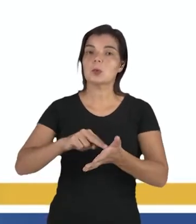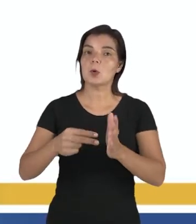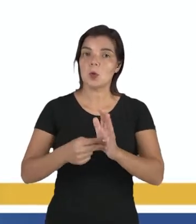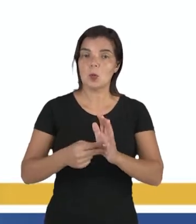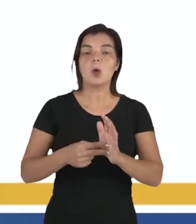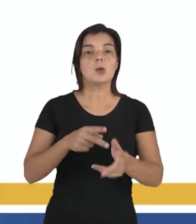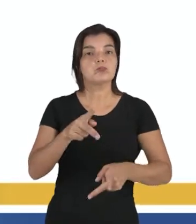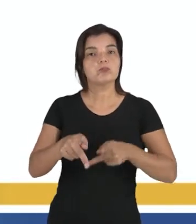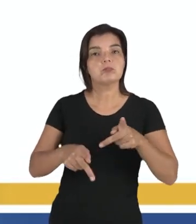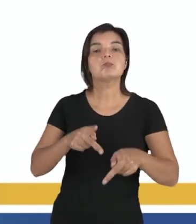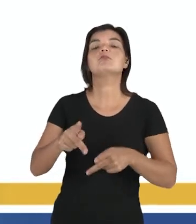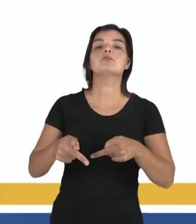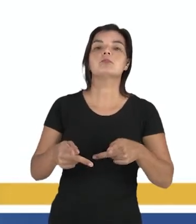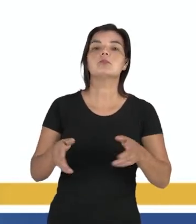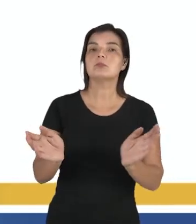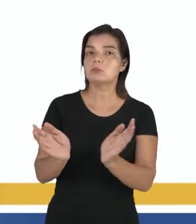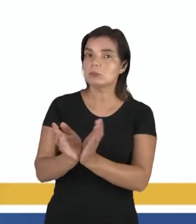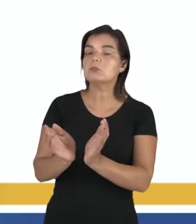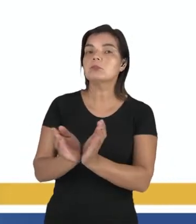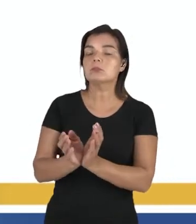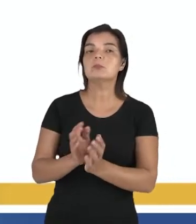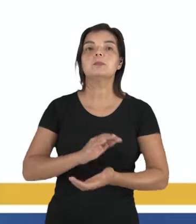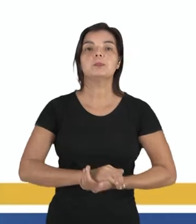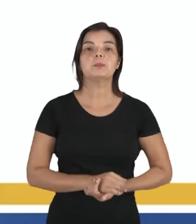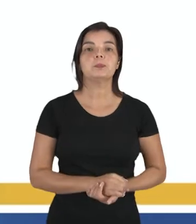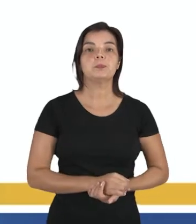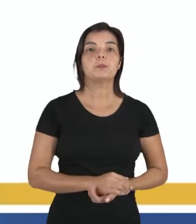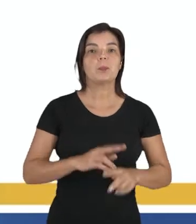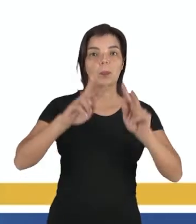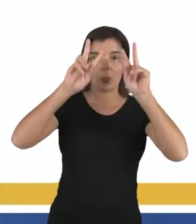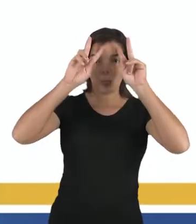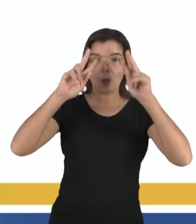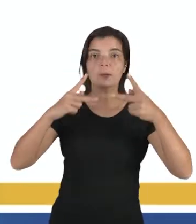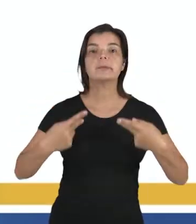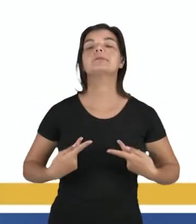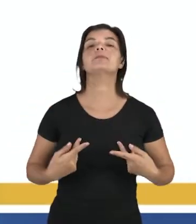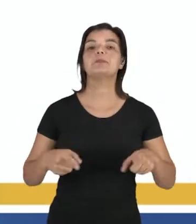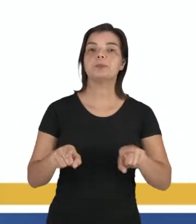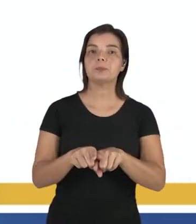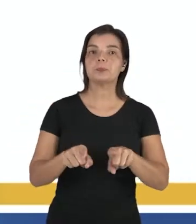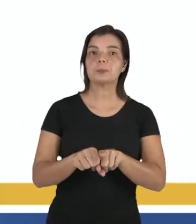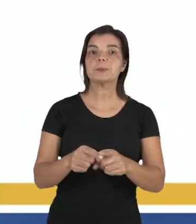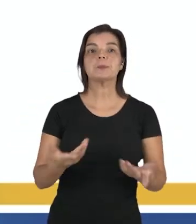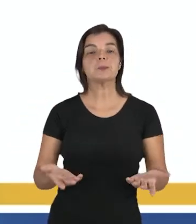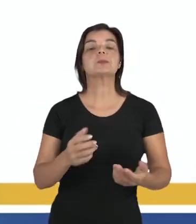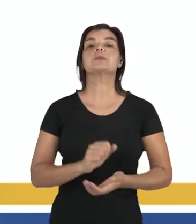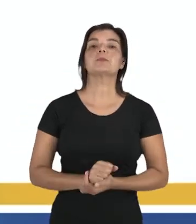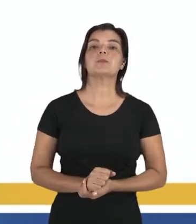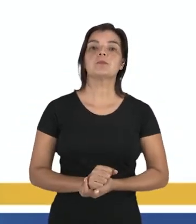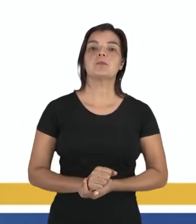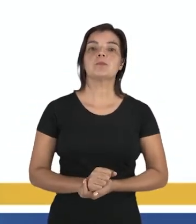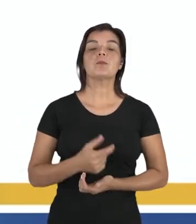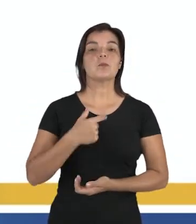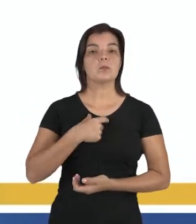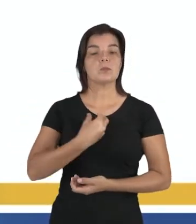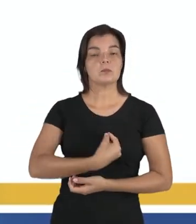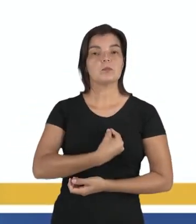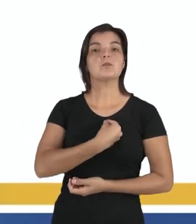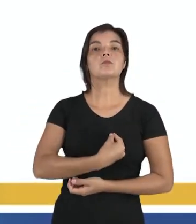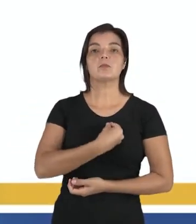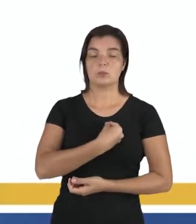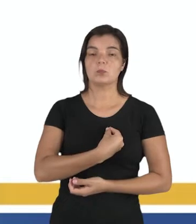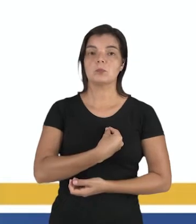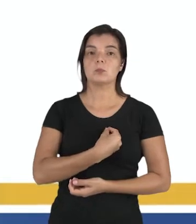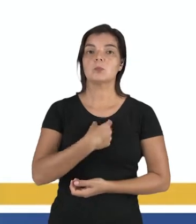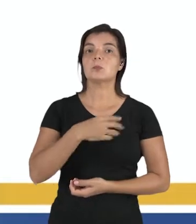humanidade também, nós somos uma tribo, a humanidade, o ser humano, a espécie humana, o nosso condicionamento, a